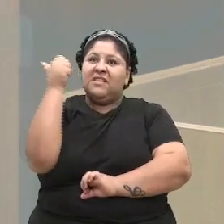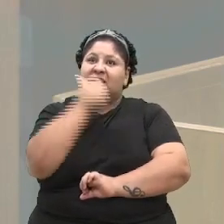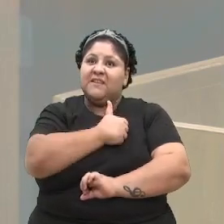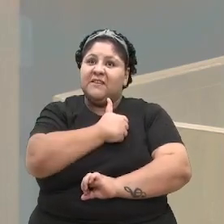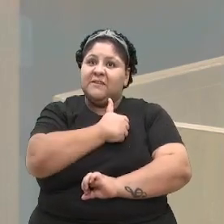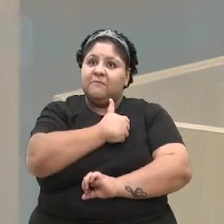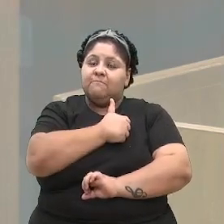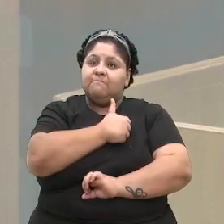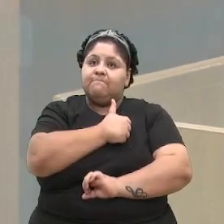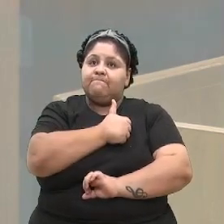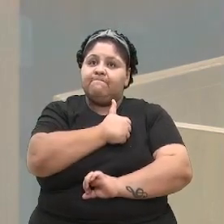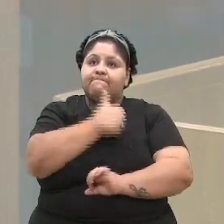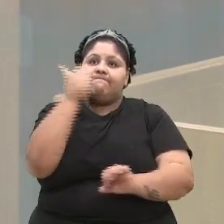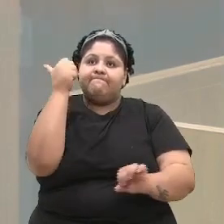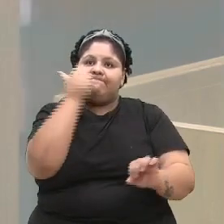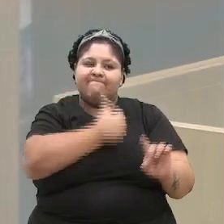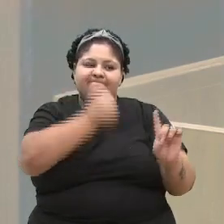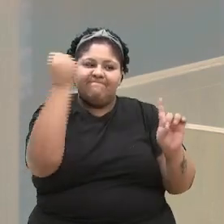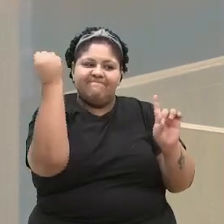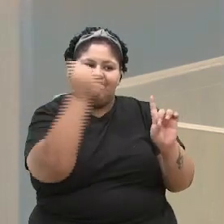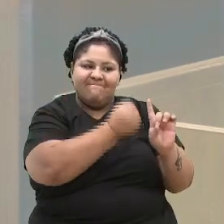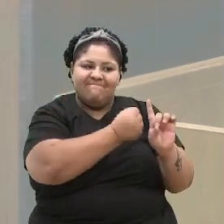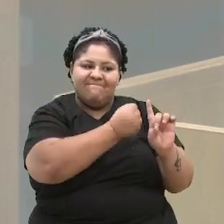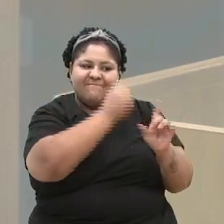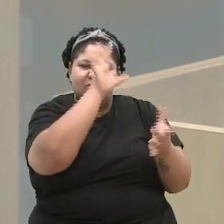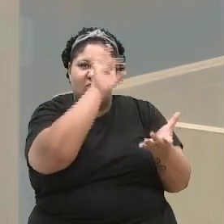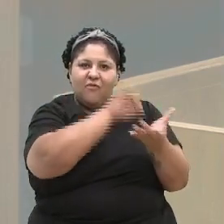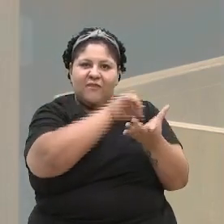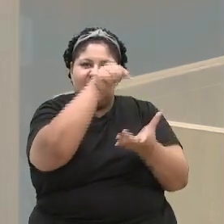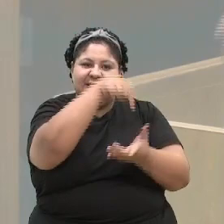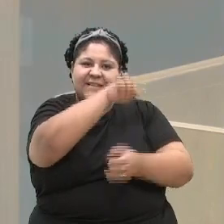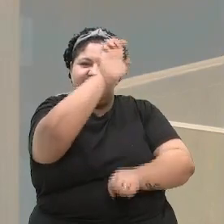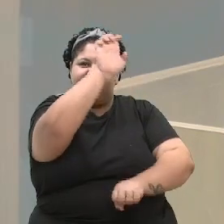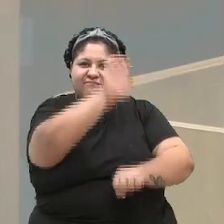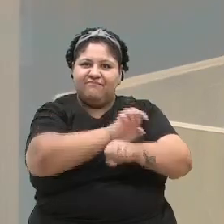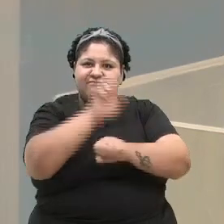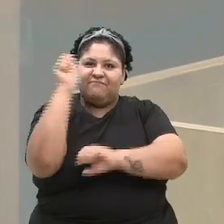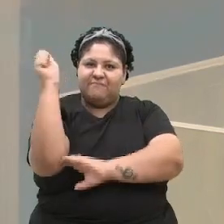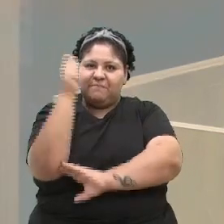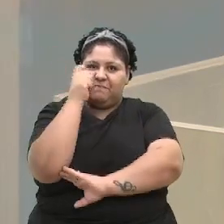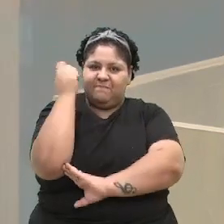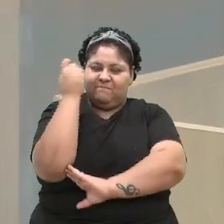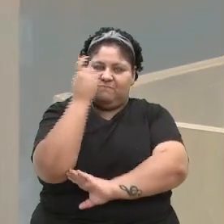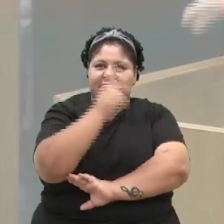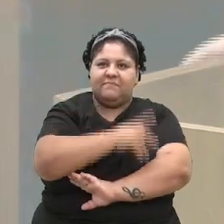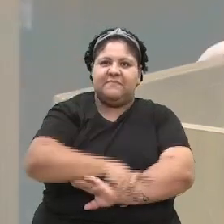de feminicídios consumados aqui no estado do Rio Grande do Sul.